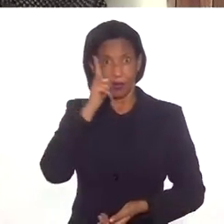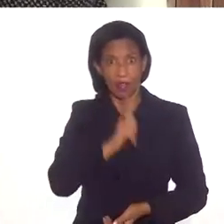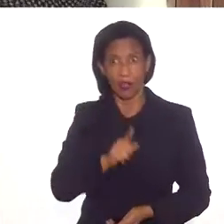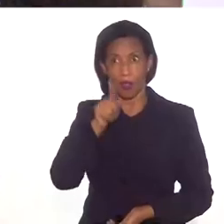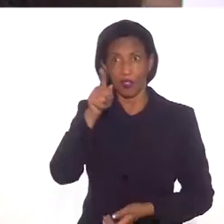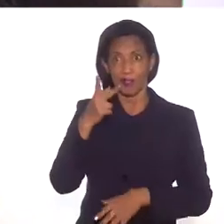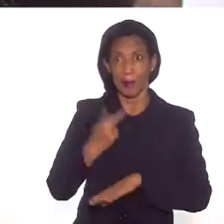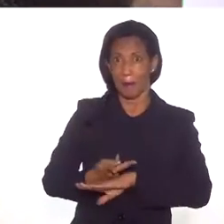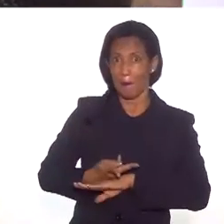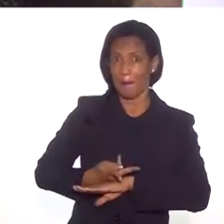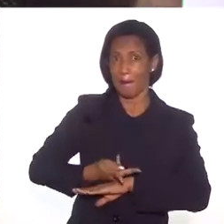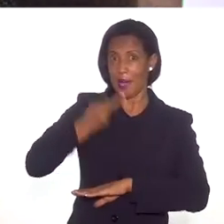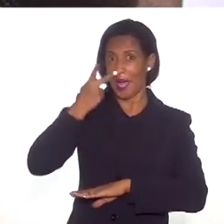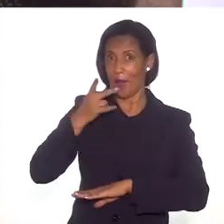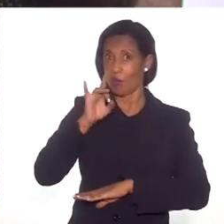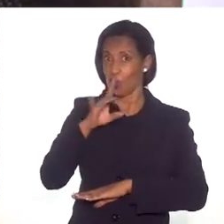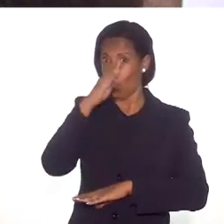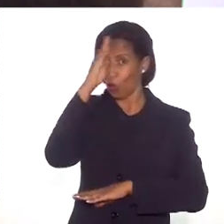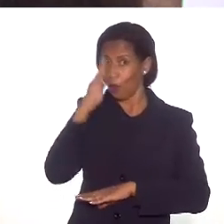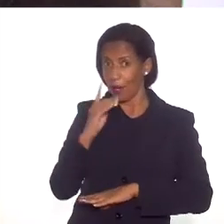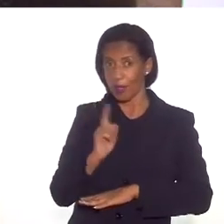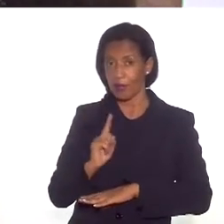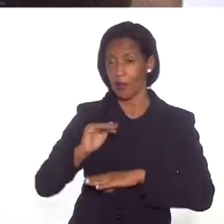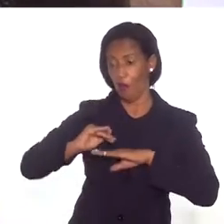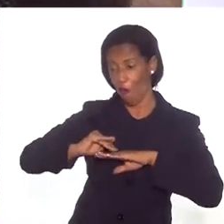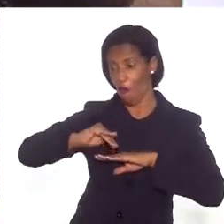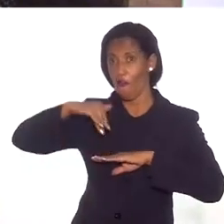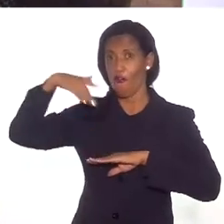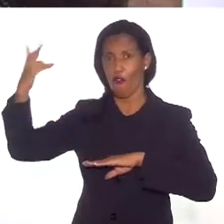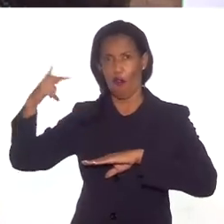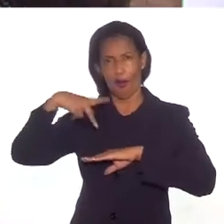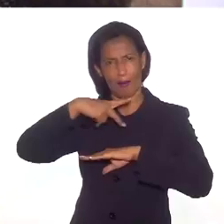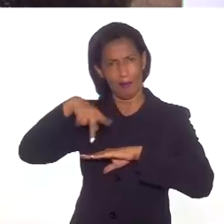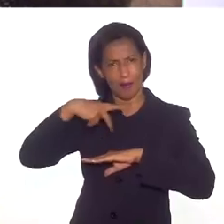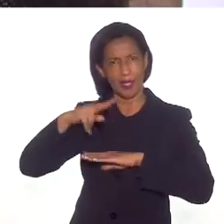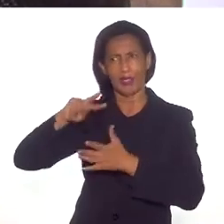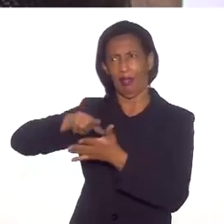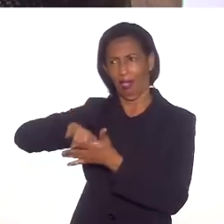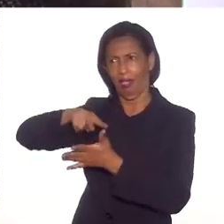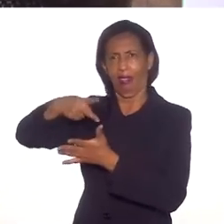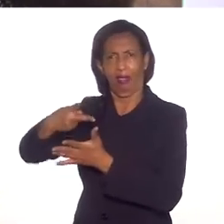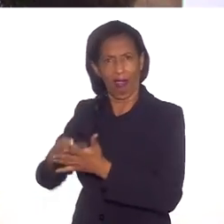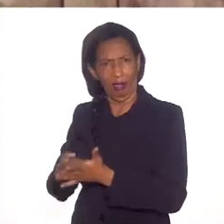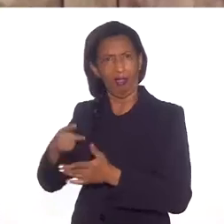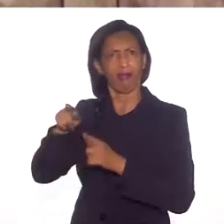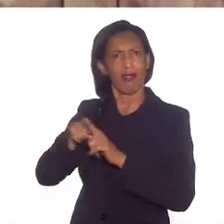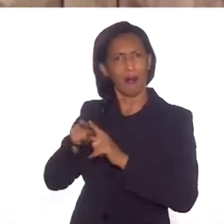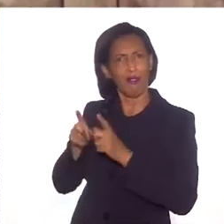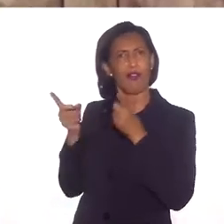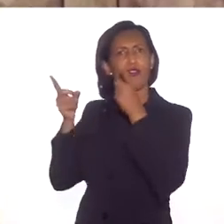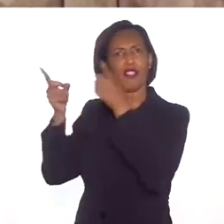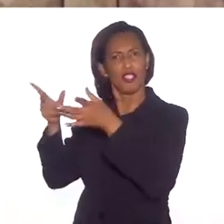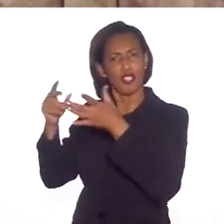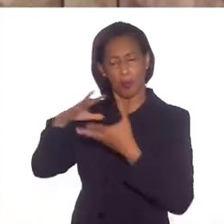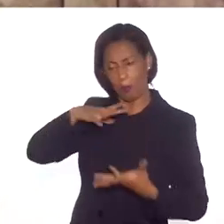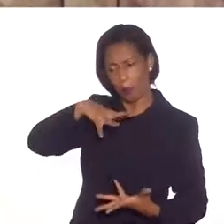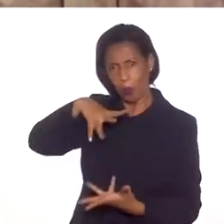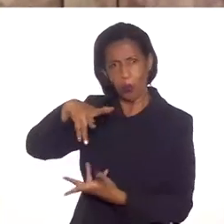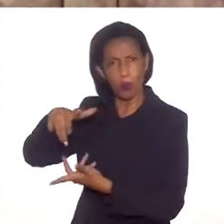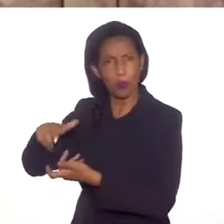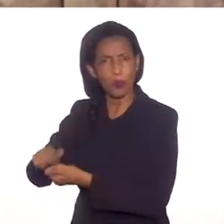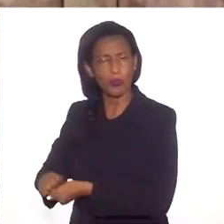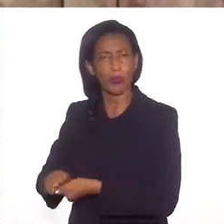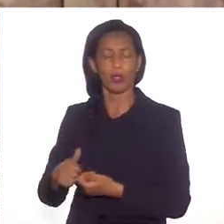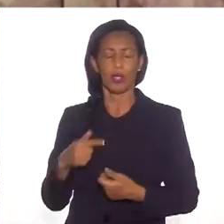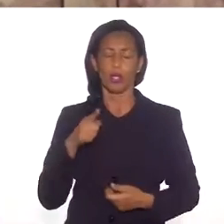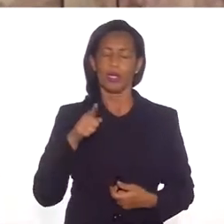premiado no Brasil, você tem prêmios no exterior, publicações também foram traduzidas para o exterior. Faz sucesso pelo mundo